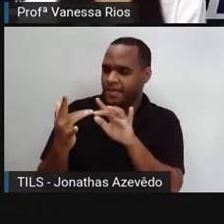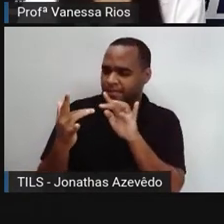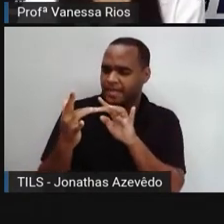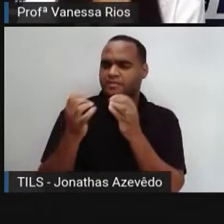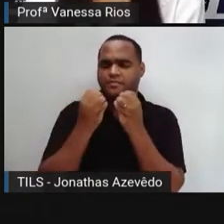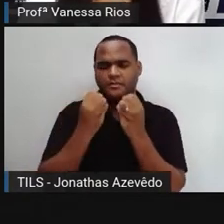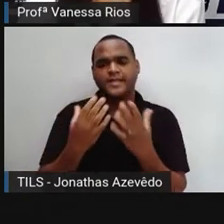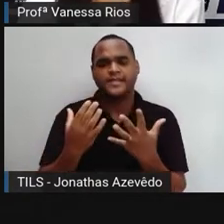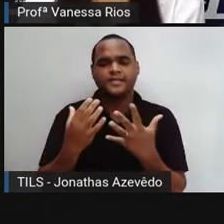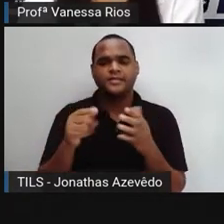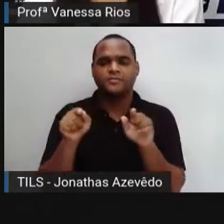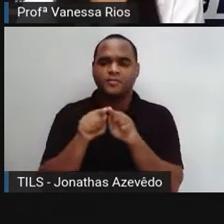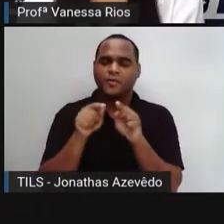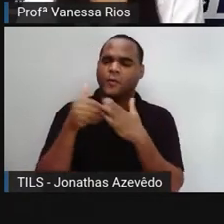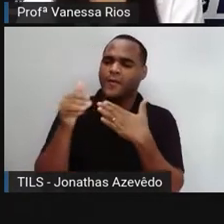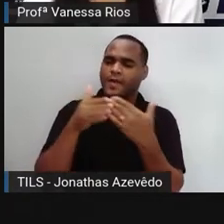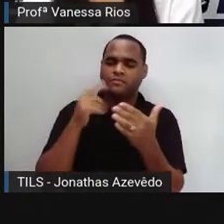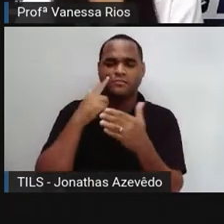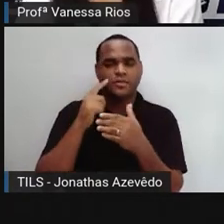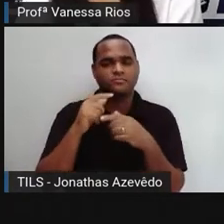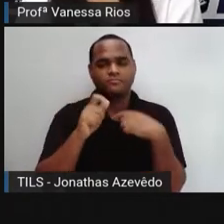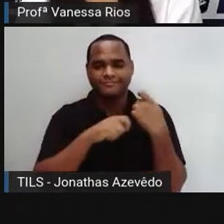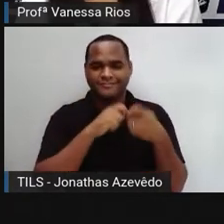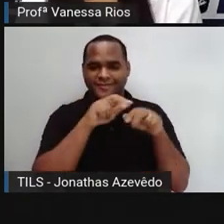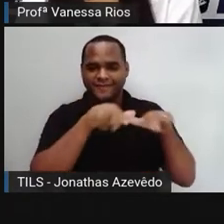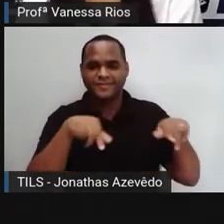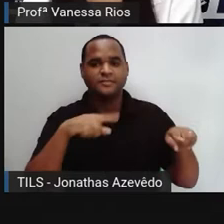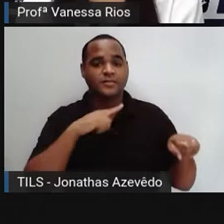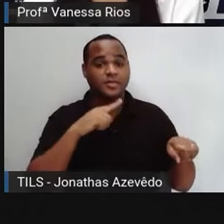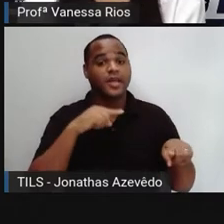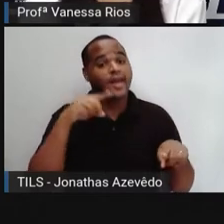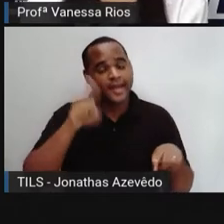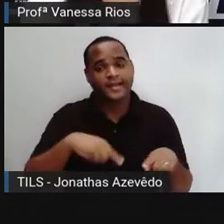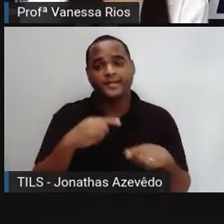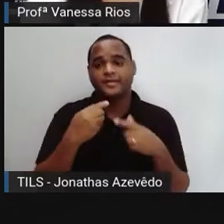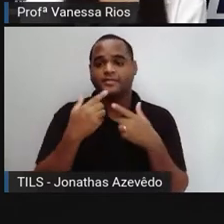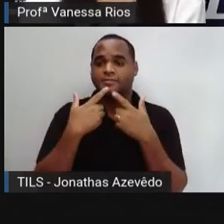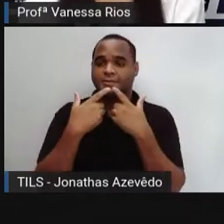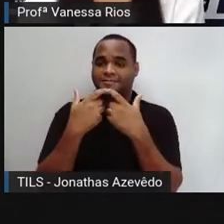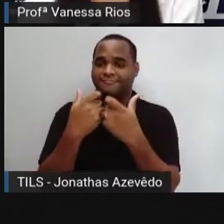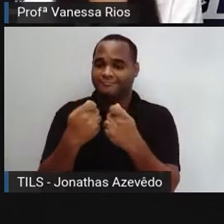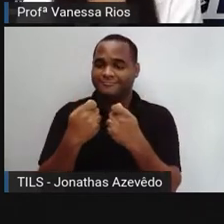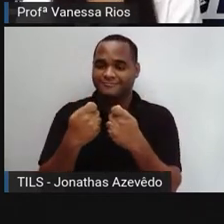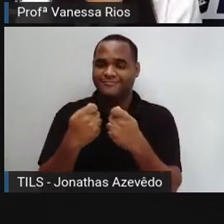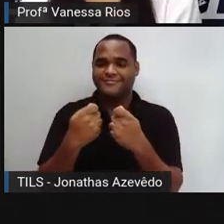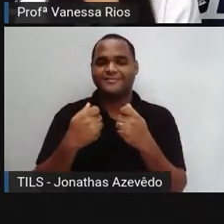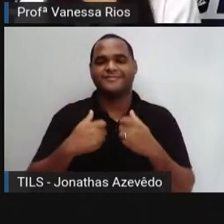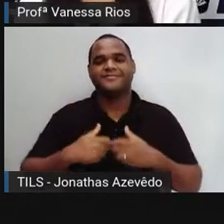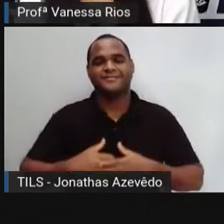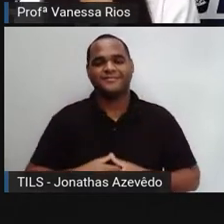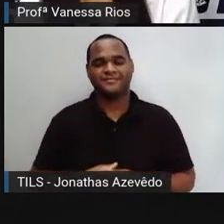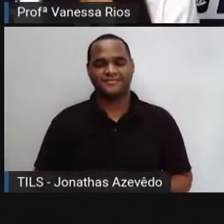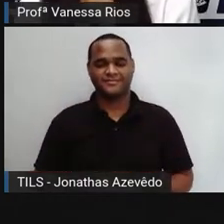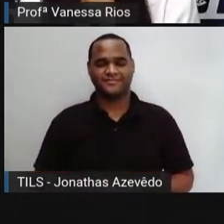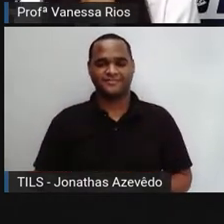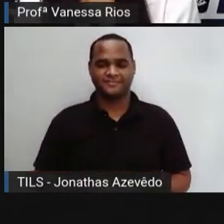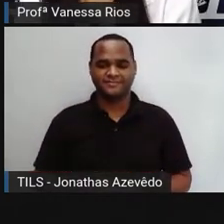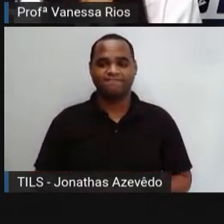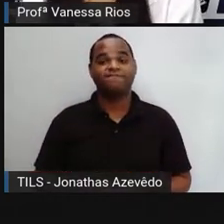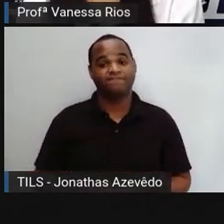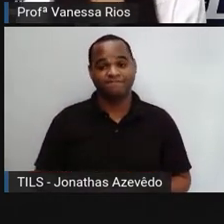Qualquer conjunto de signos ou sinais é considerado uma forma de linguagem.